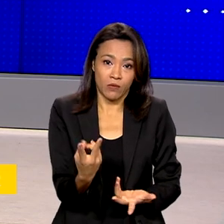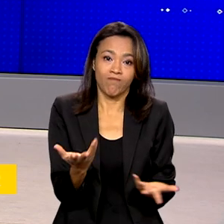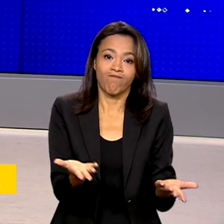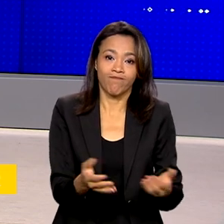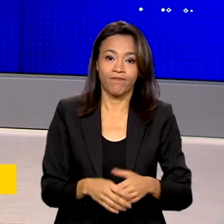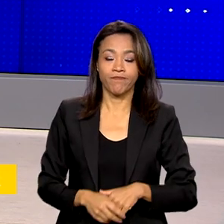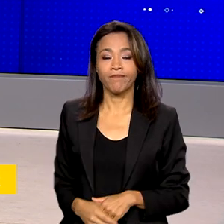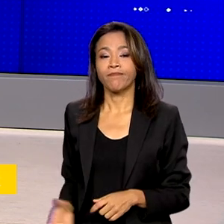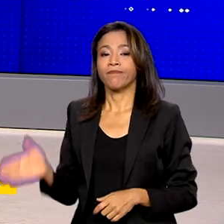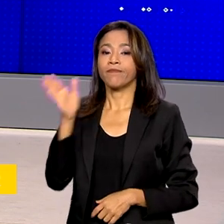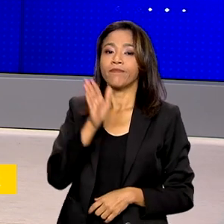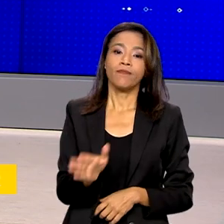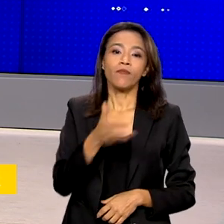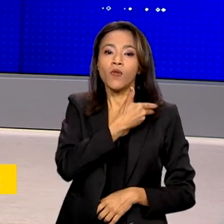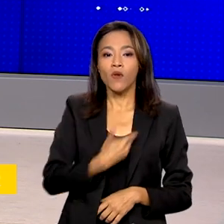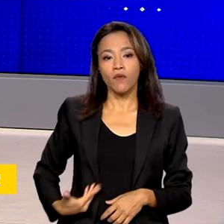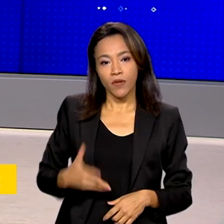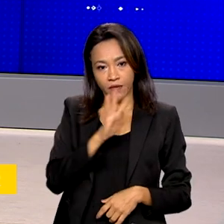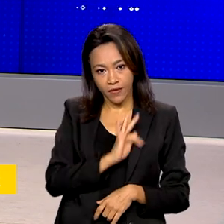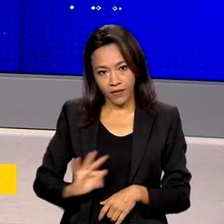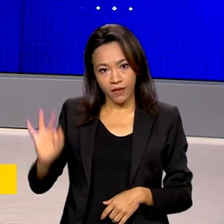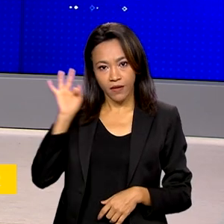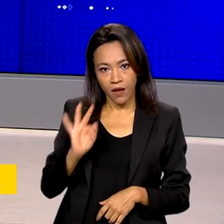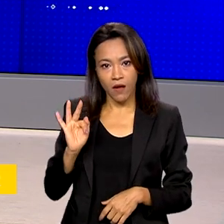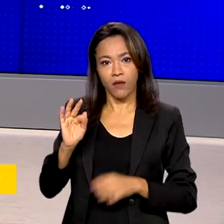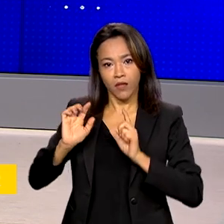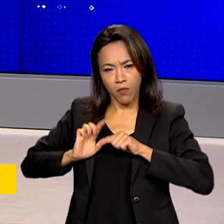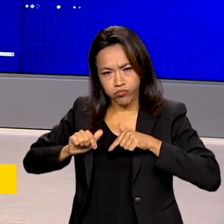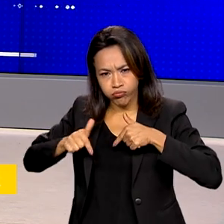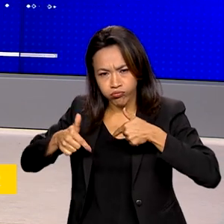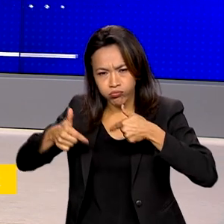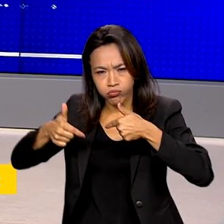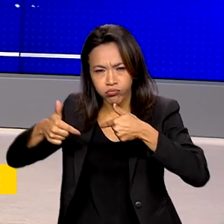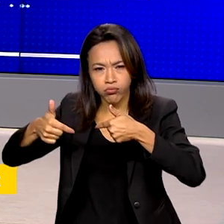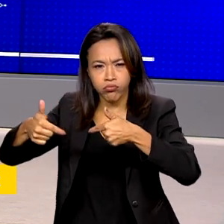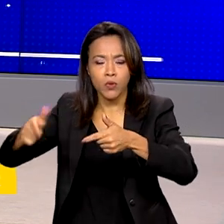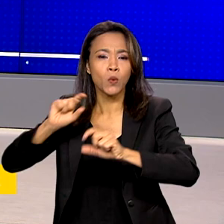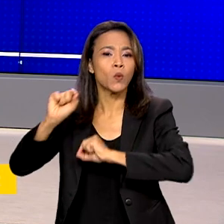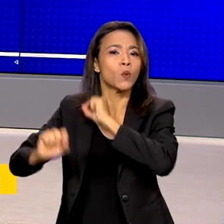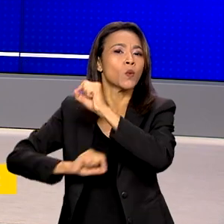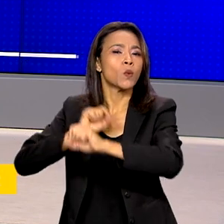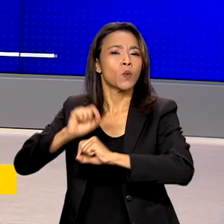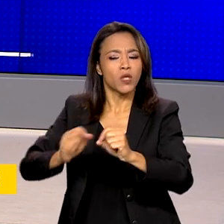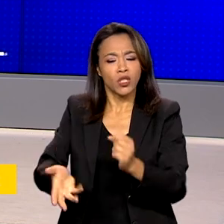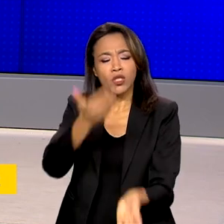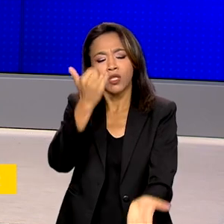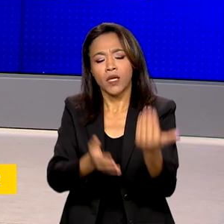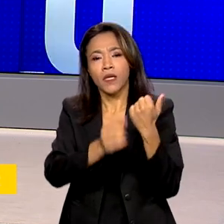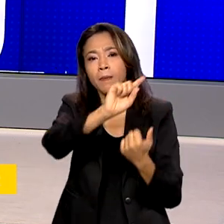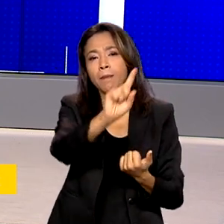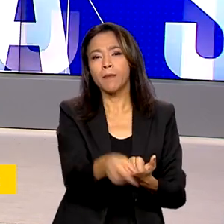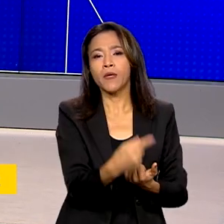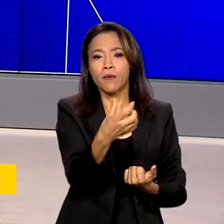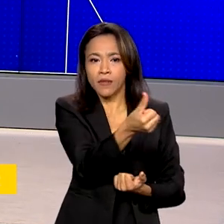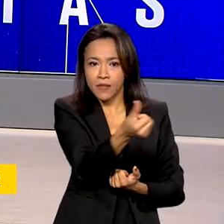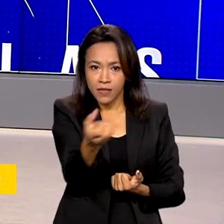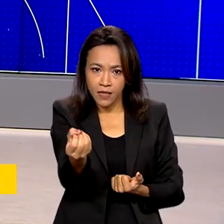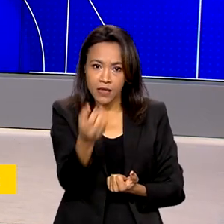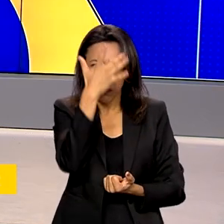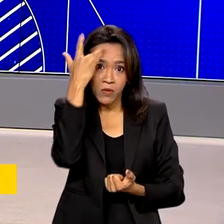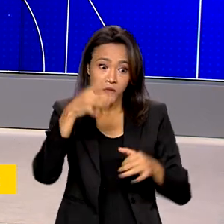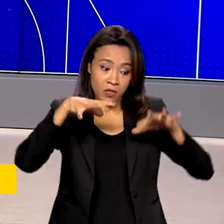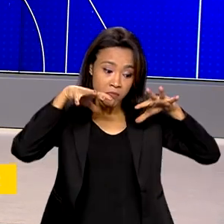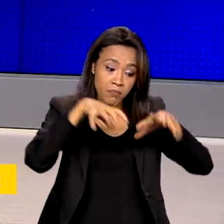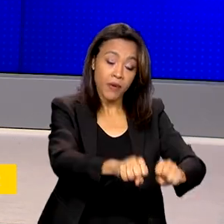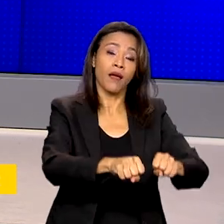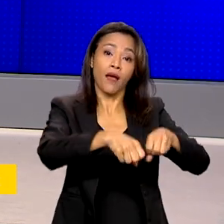O governo federal está comandando uma força-tarefa para a retirada de mais de 1.600 invasores que ocupam